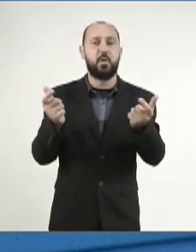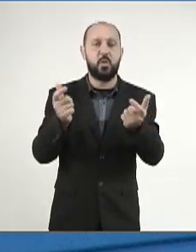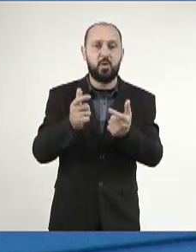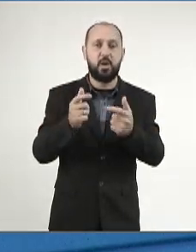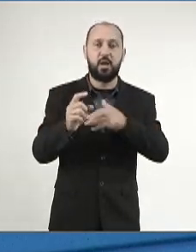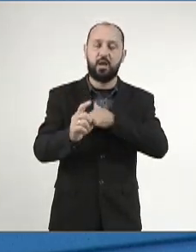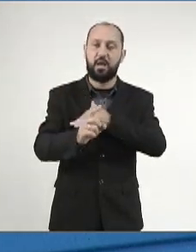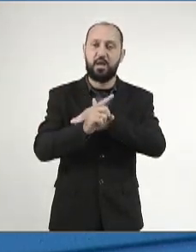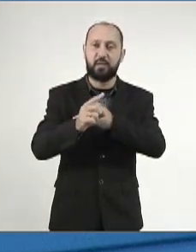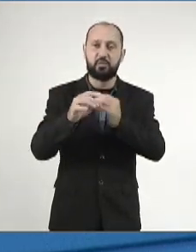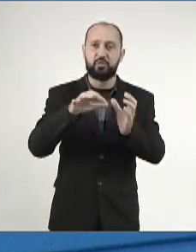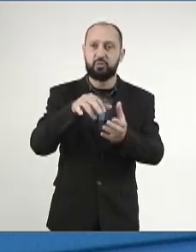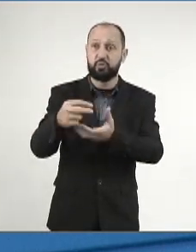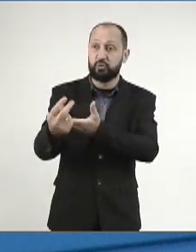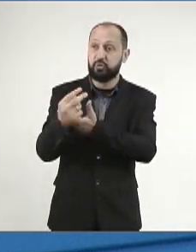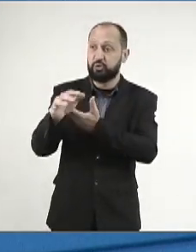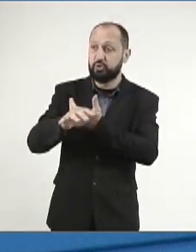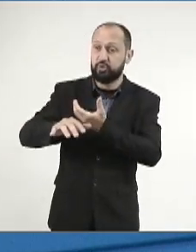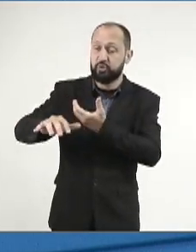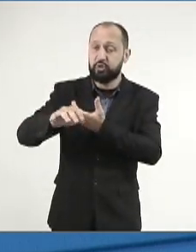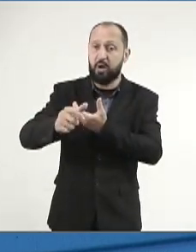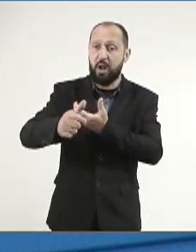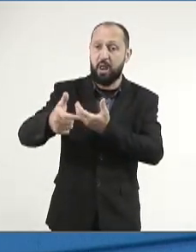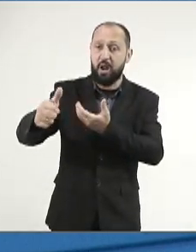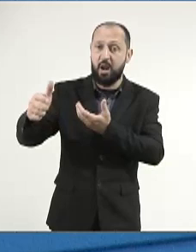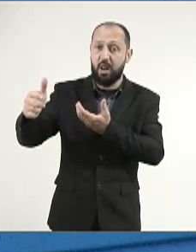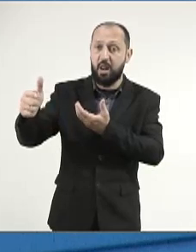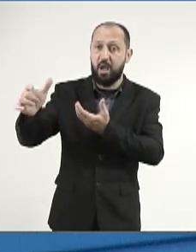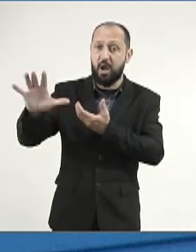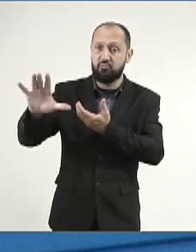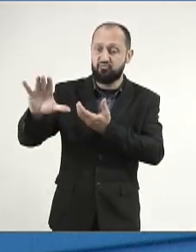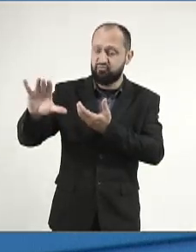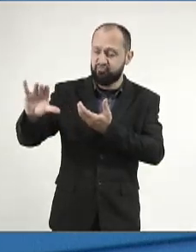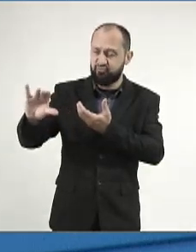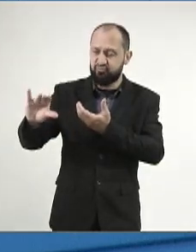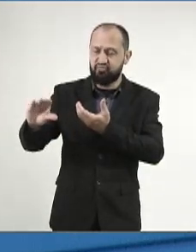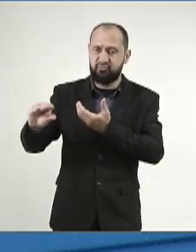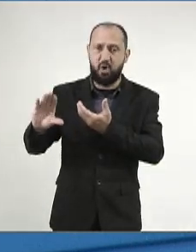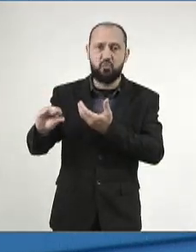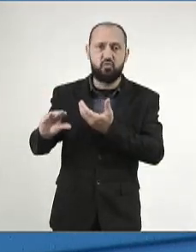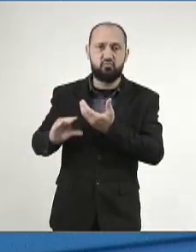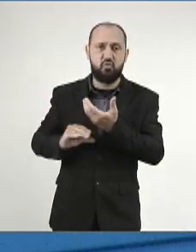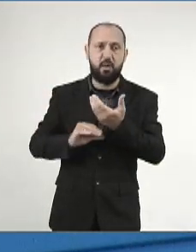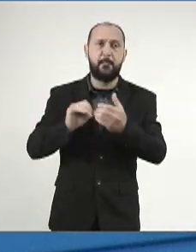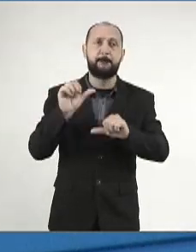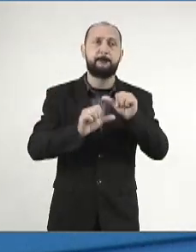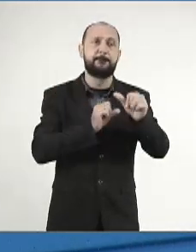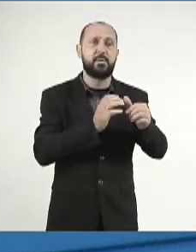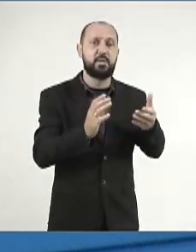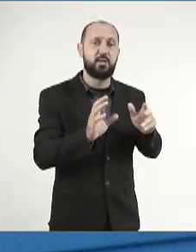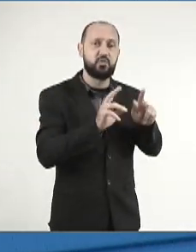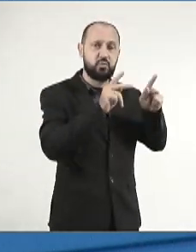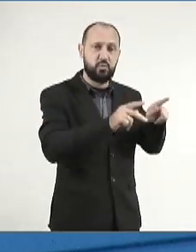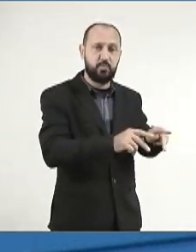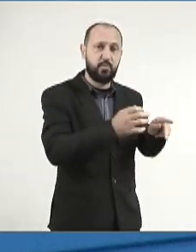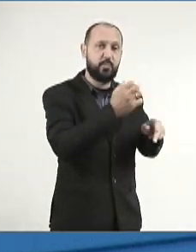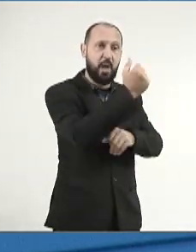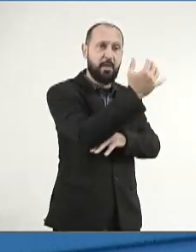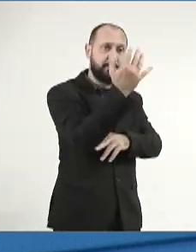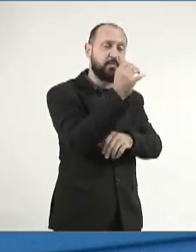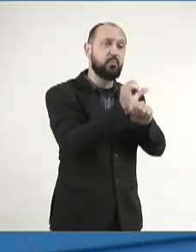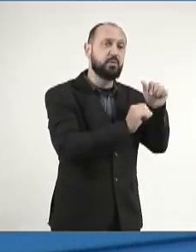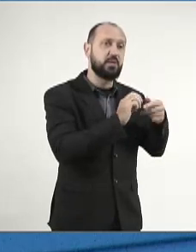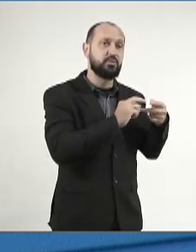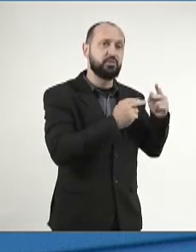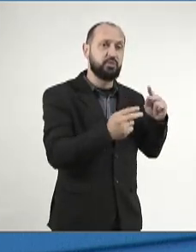serviços ecossistêmicos, aumento da desertificação, alteração genética de populações de plantas,